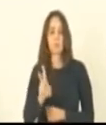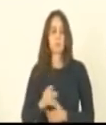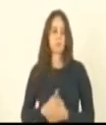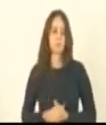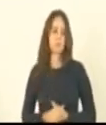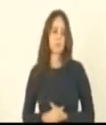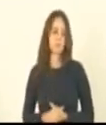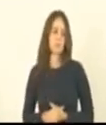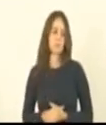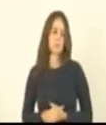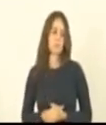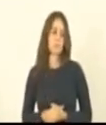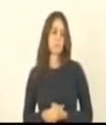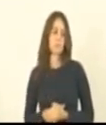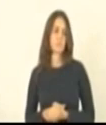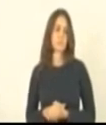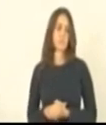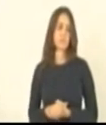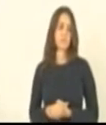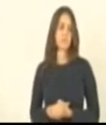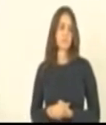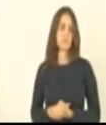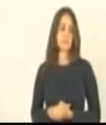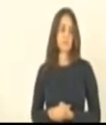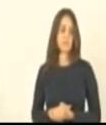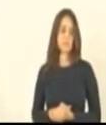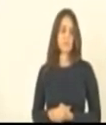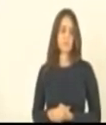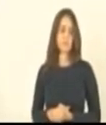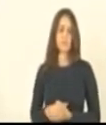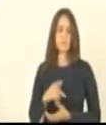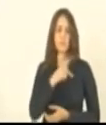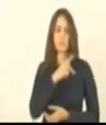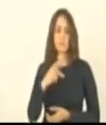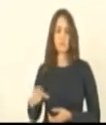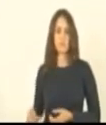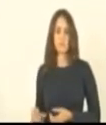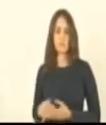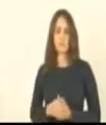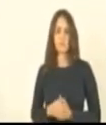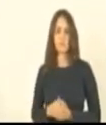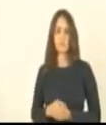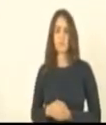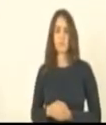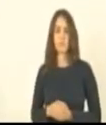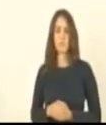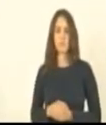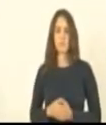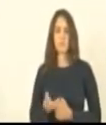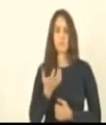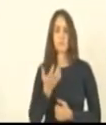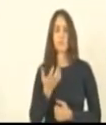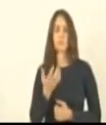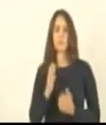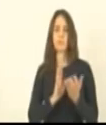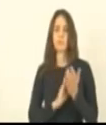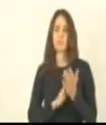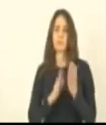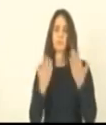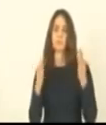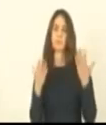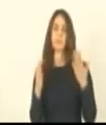Melo Valadão senhor presidente foi final meu amigo palavra de vossa excelência quero aqui parabenizar